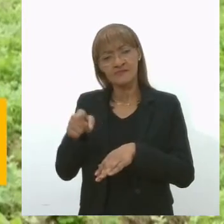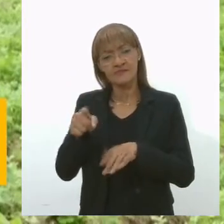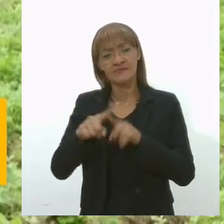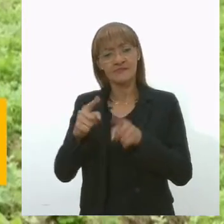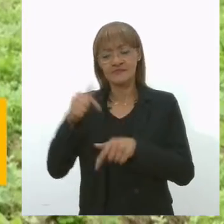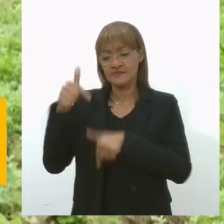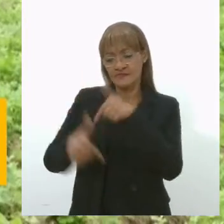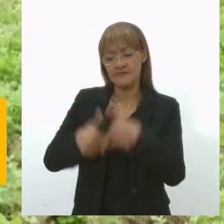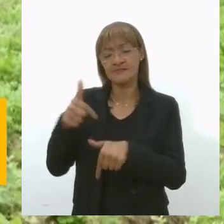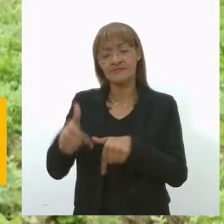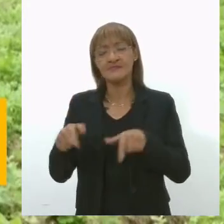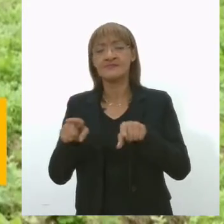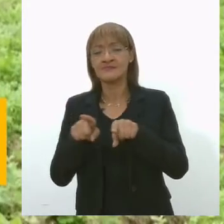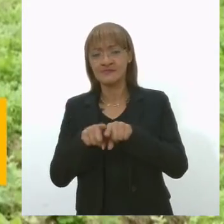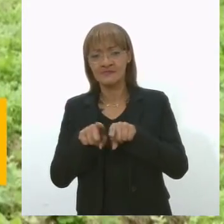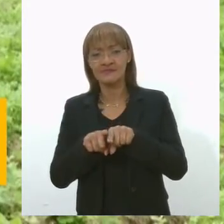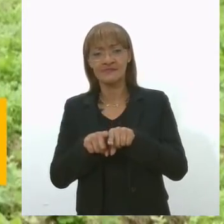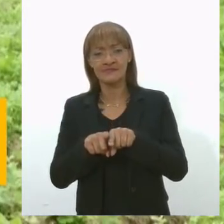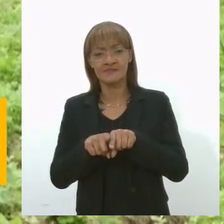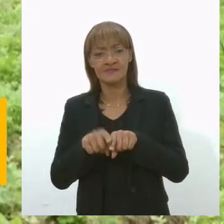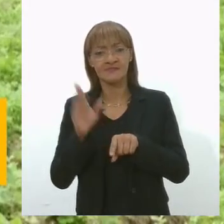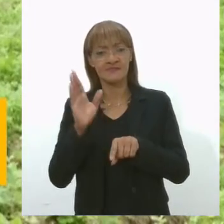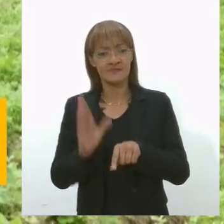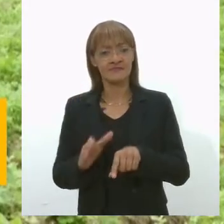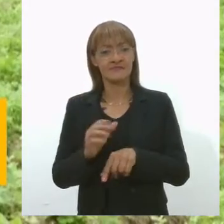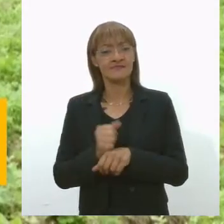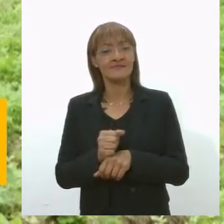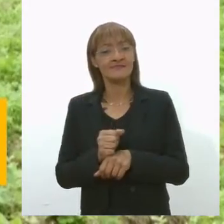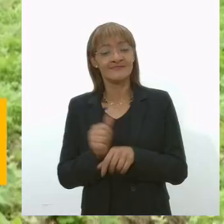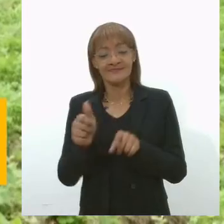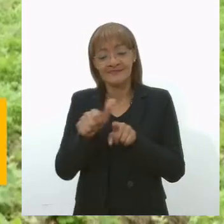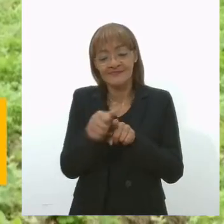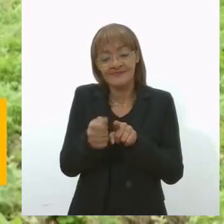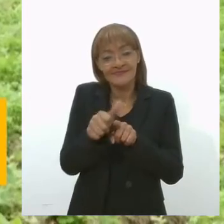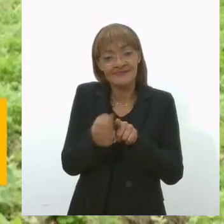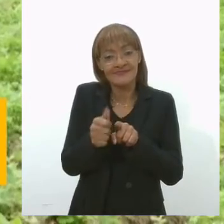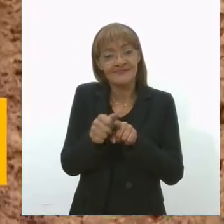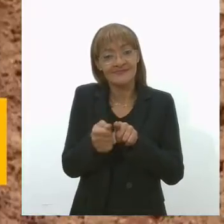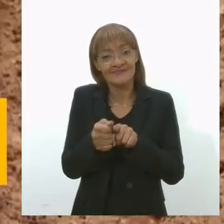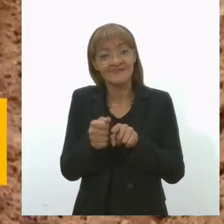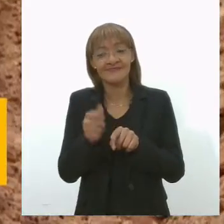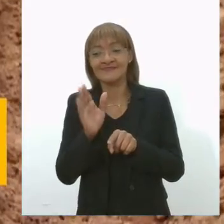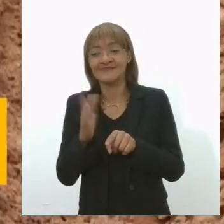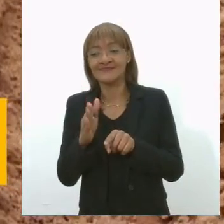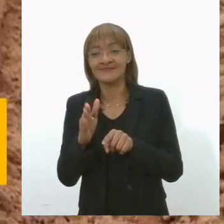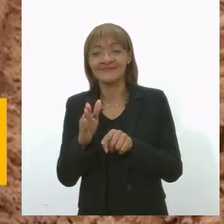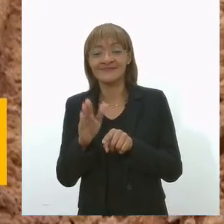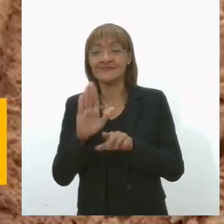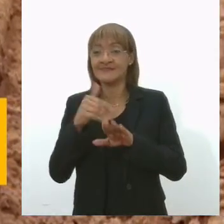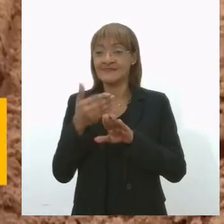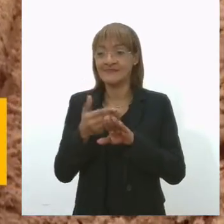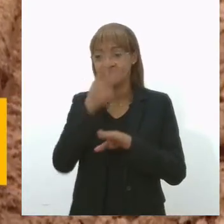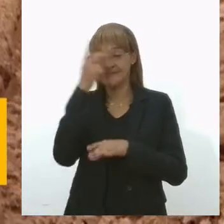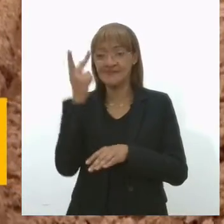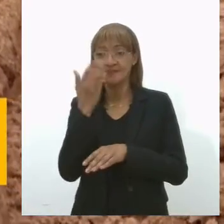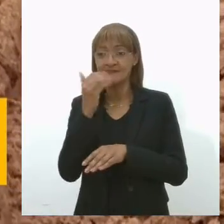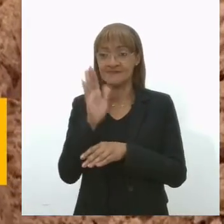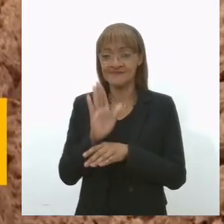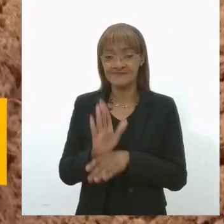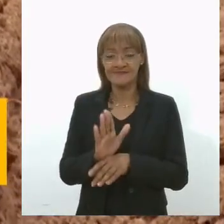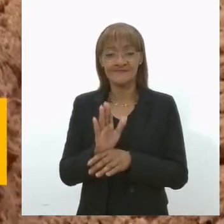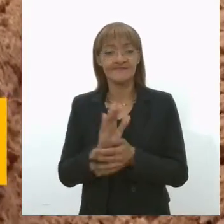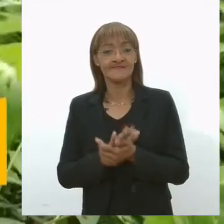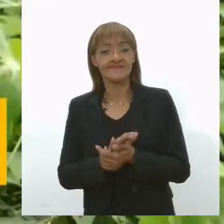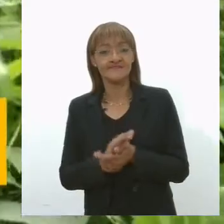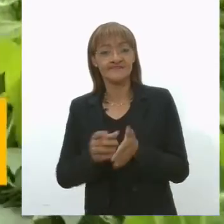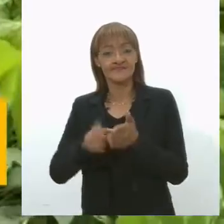três, quatro, depende da quantidade de amendoim. E chegar até a mesa do consumidor. Para plantar amendoim é preciso três